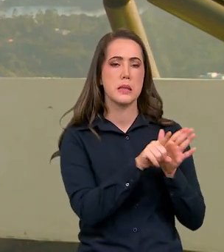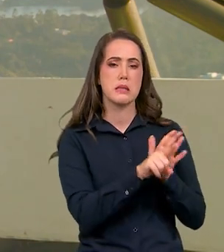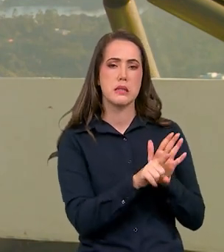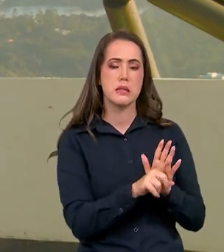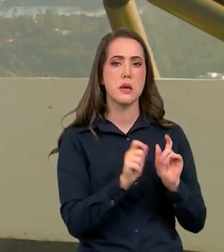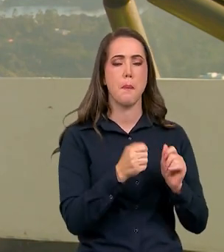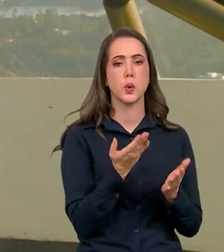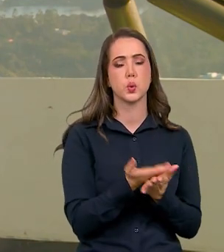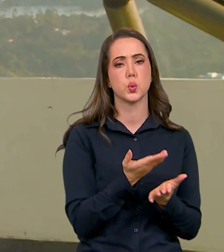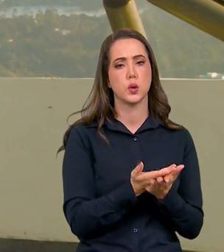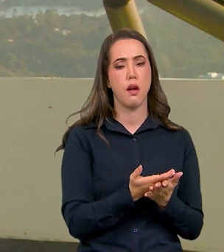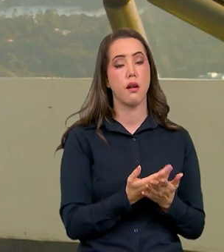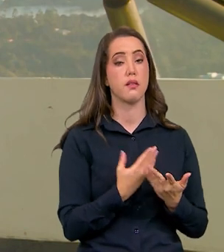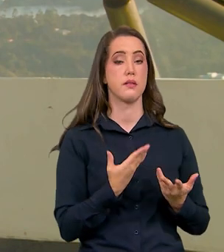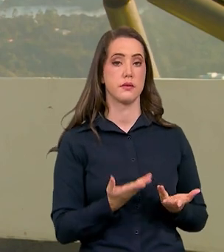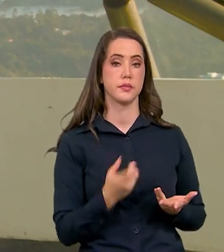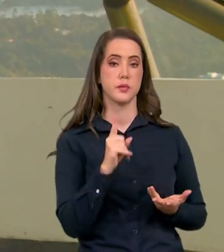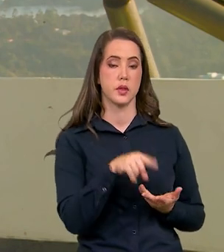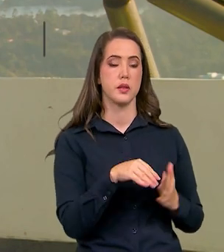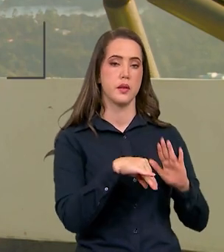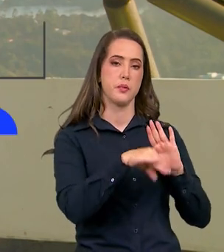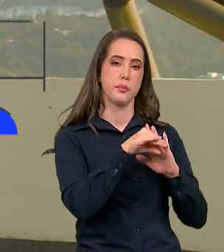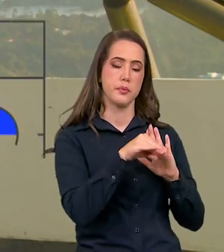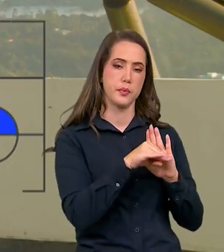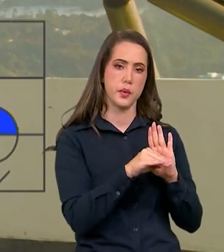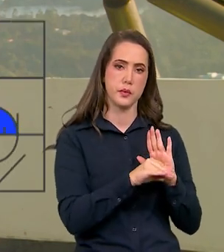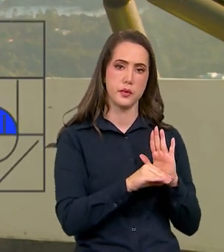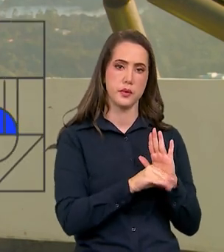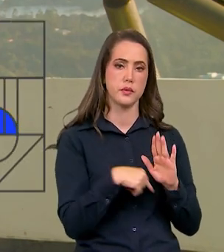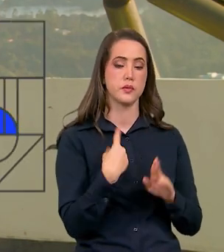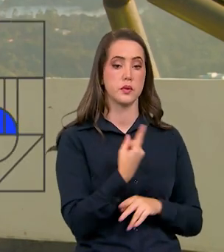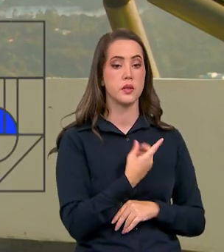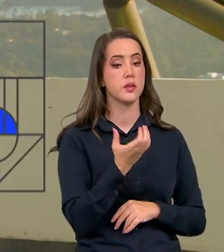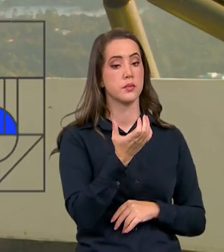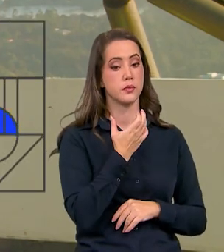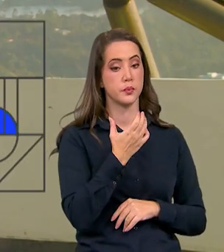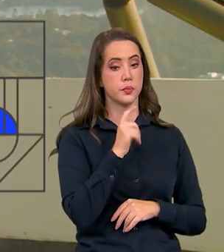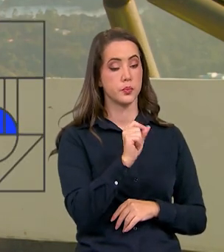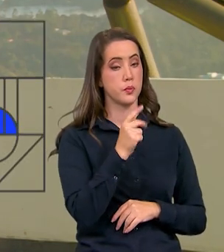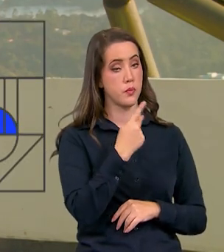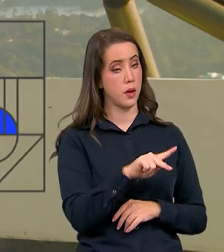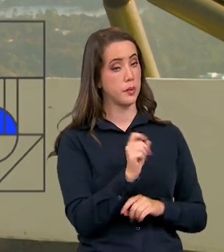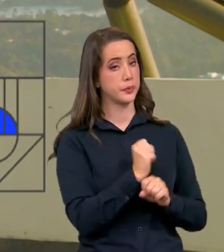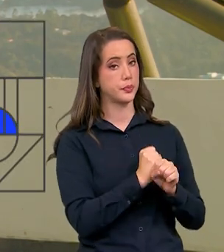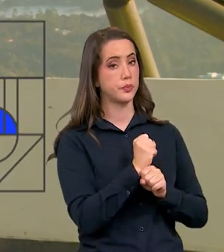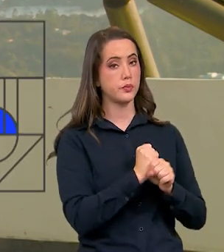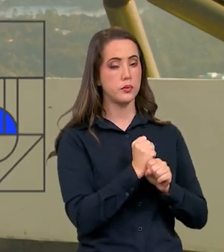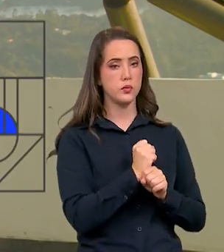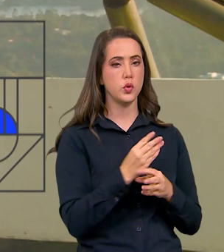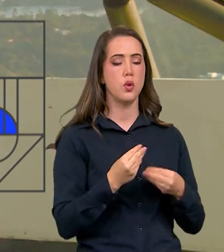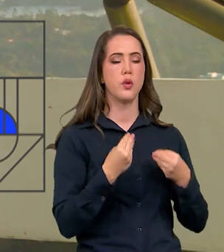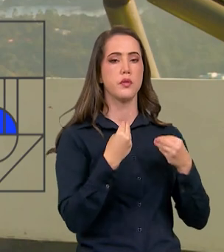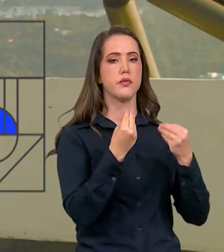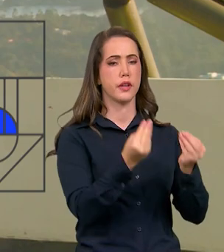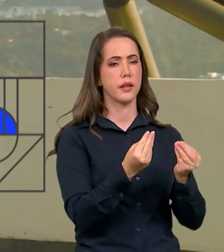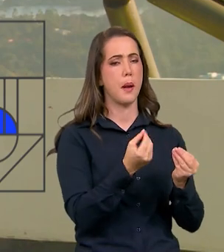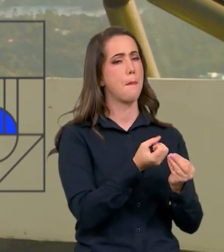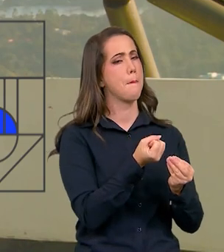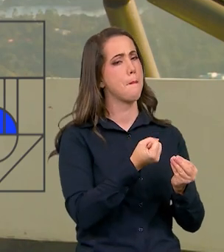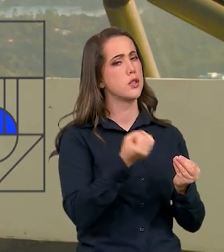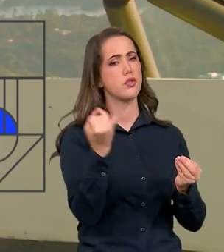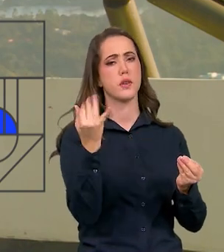pesquisa estudo e é um programa que aí nós pretendemos esse ano fazer uma distribuição